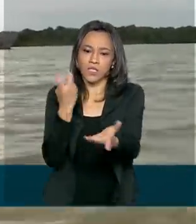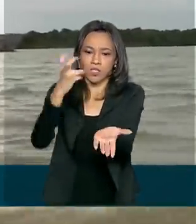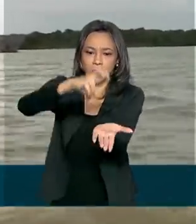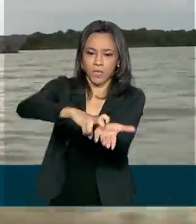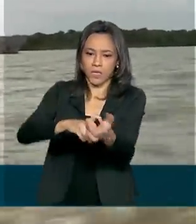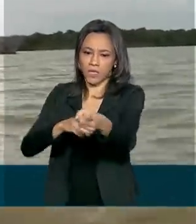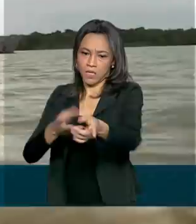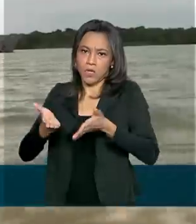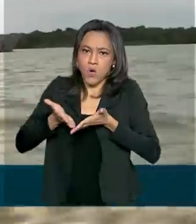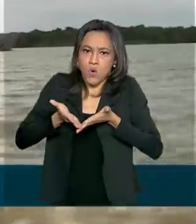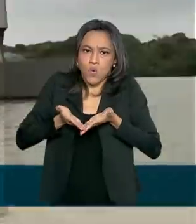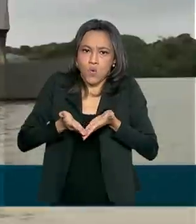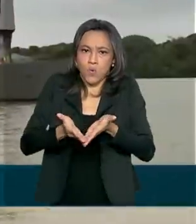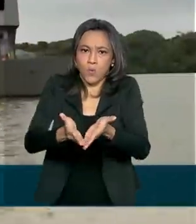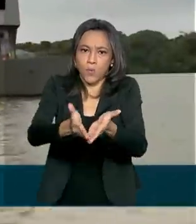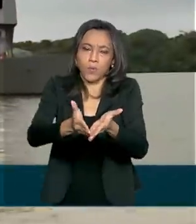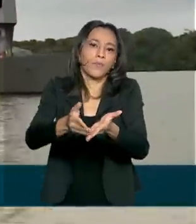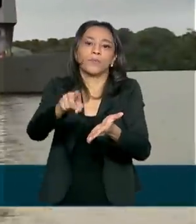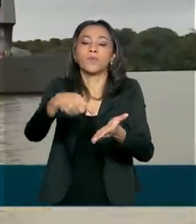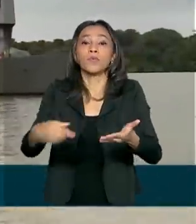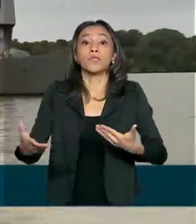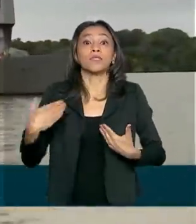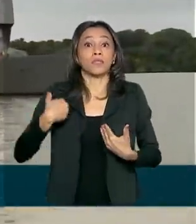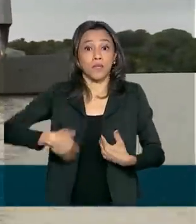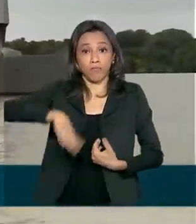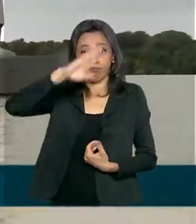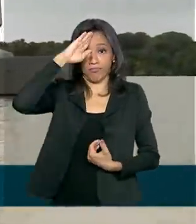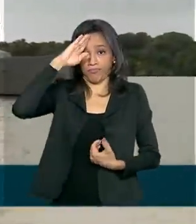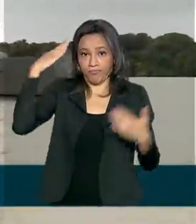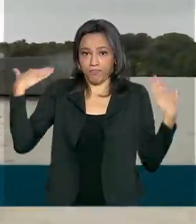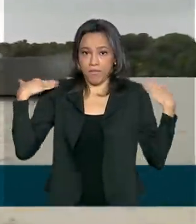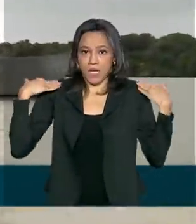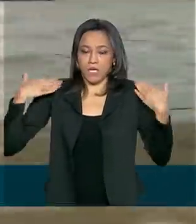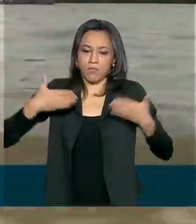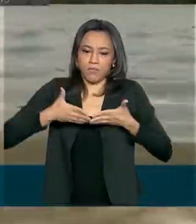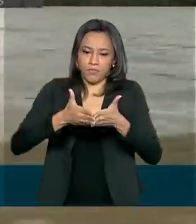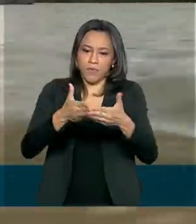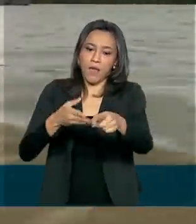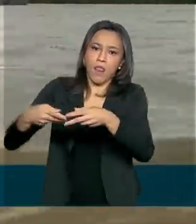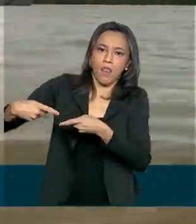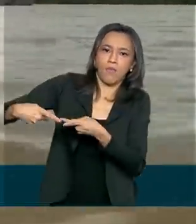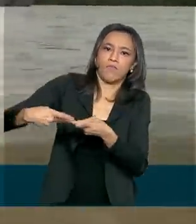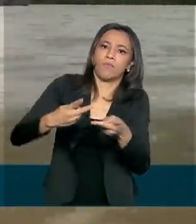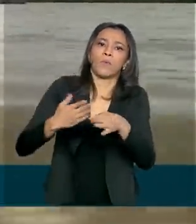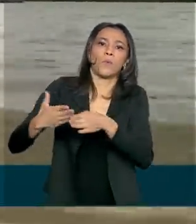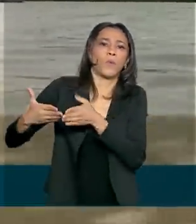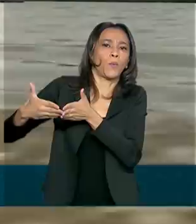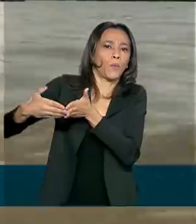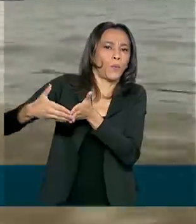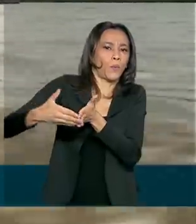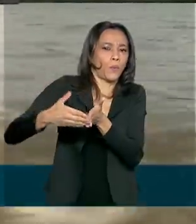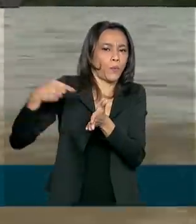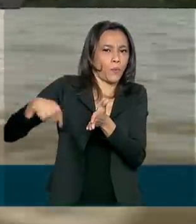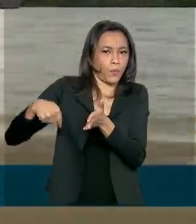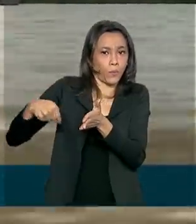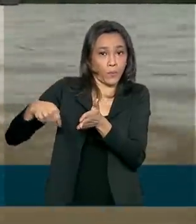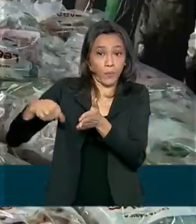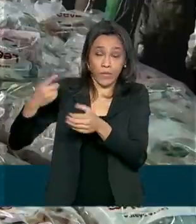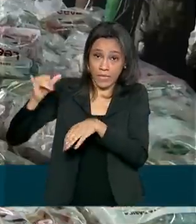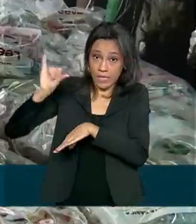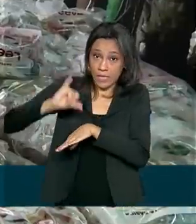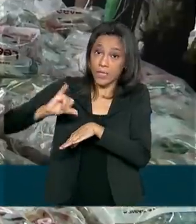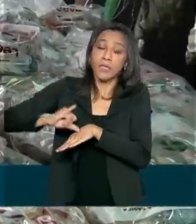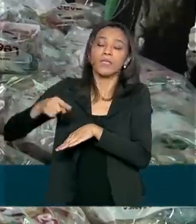auxiliar Pará da Marinha do Brasil com 1.600 toneladas partiu da base naval de Valdecães, em Belém,